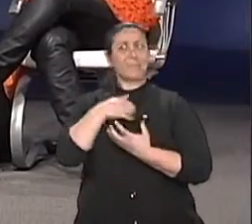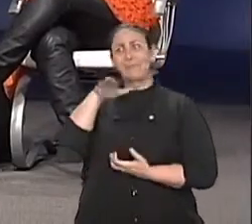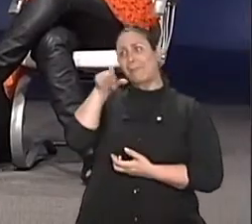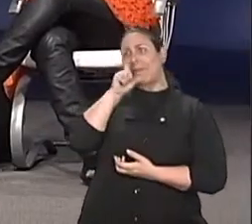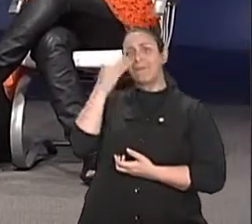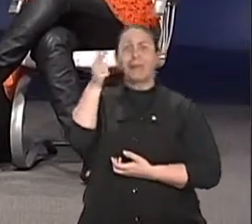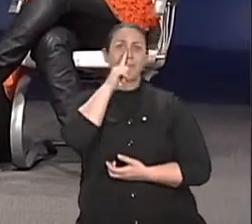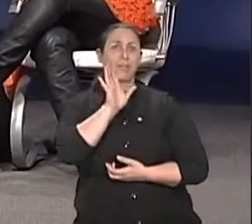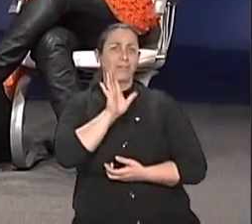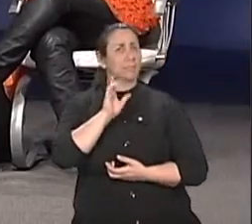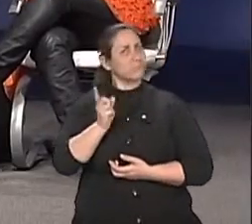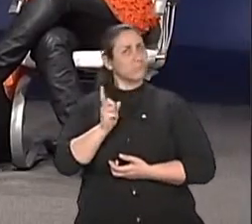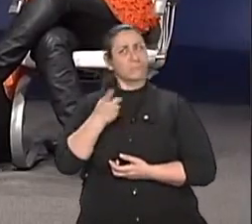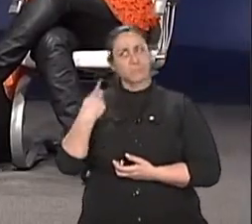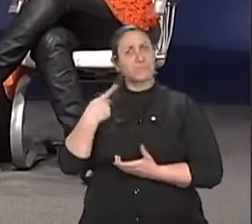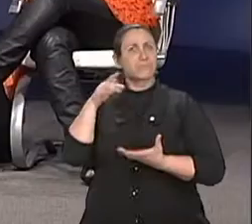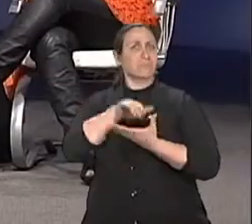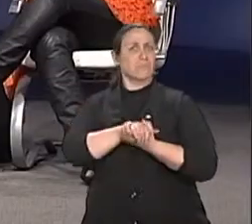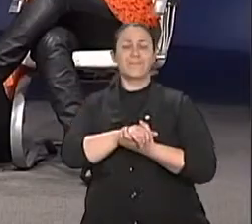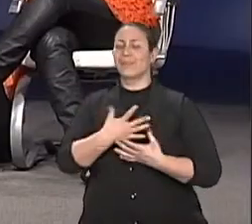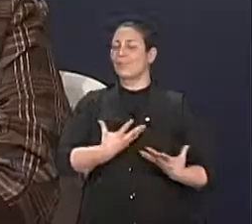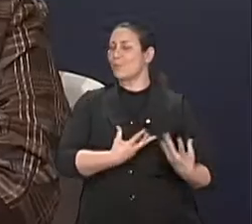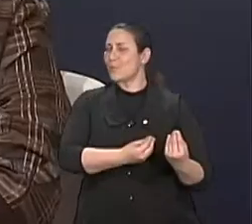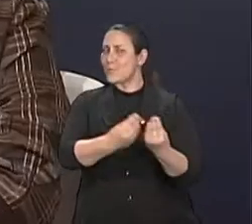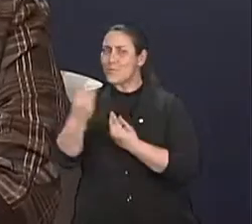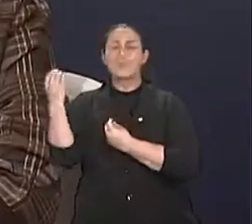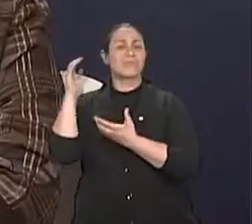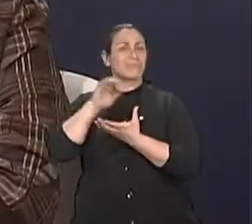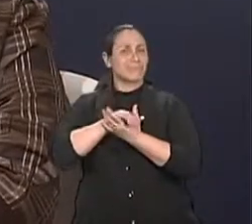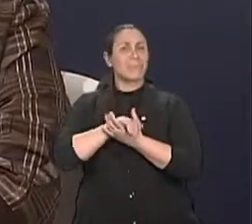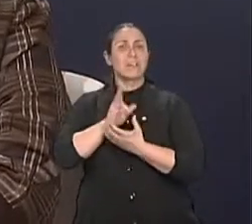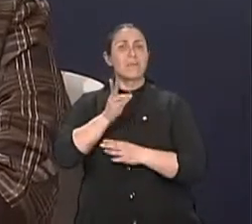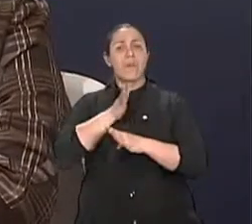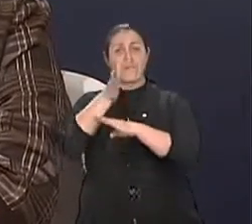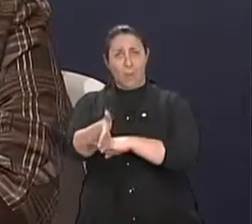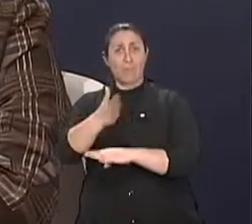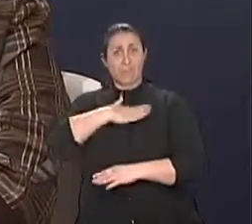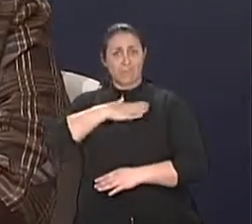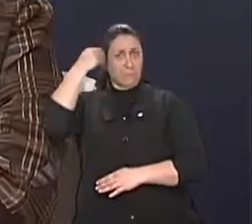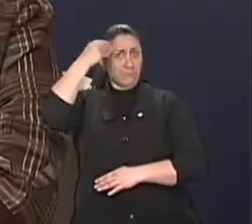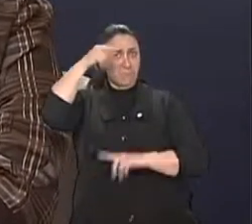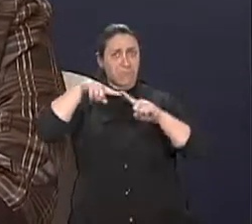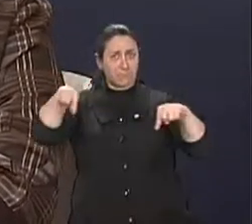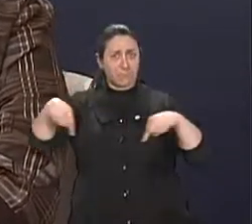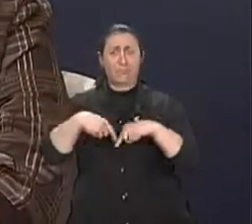dizer isso. Ah, tem. Muitos casais chegam no consultório assim, daí o começo da